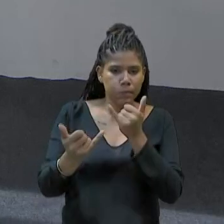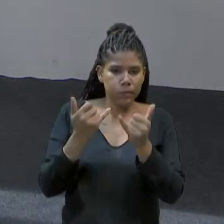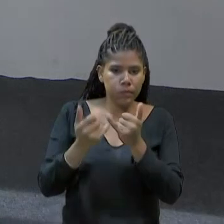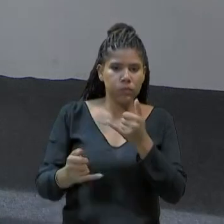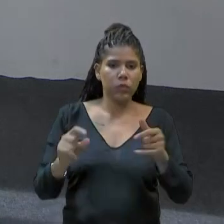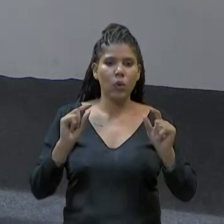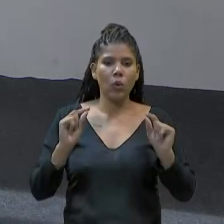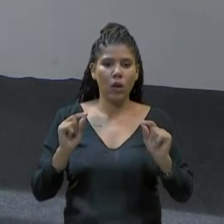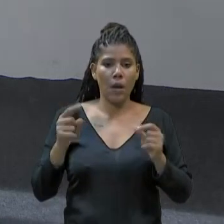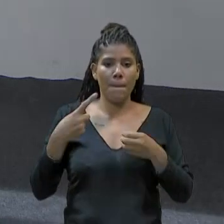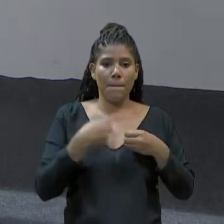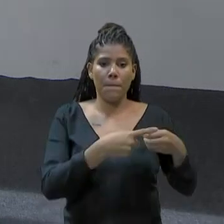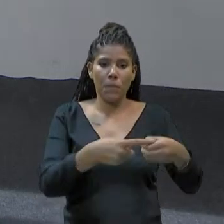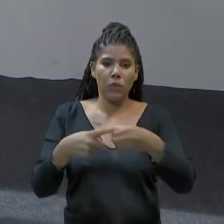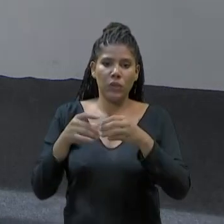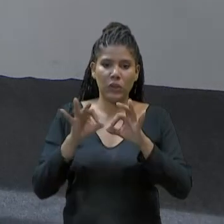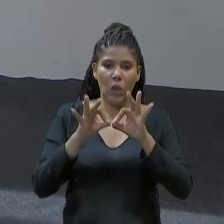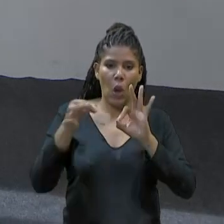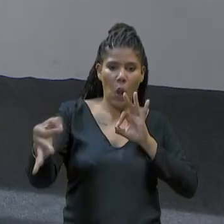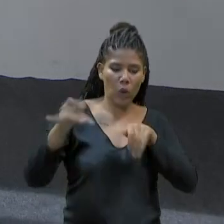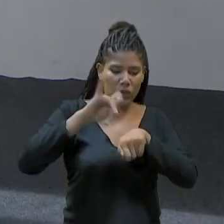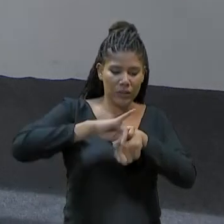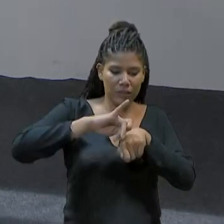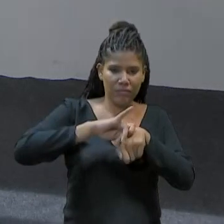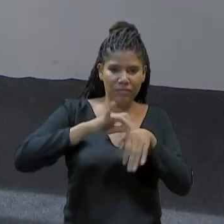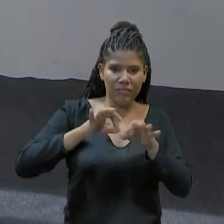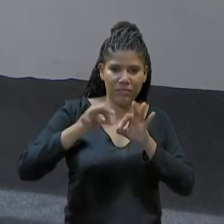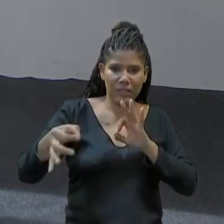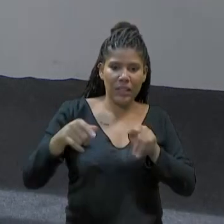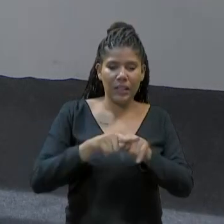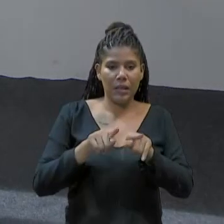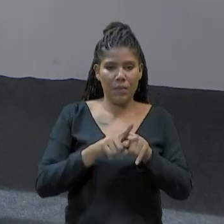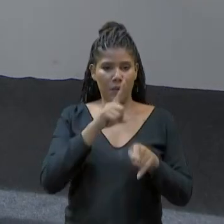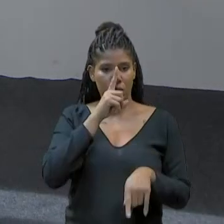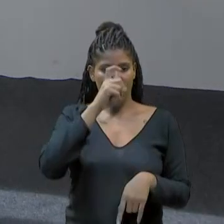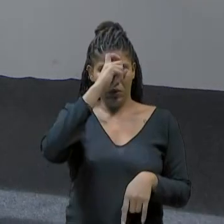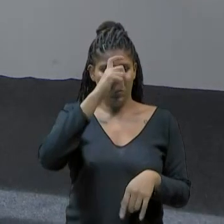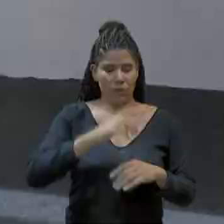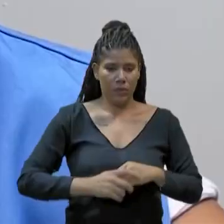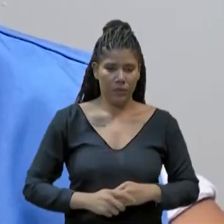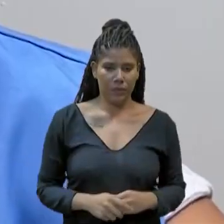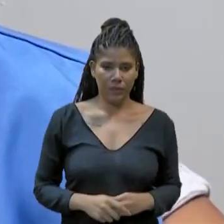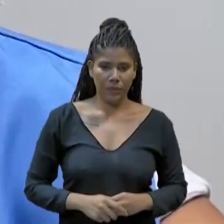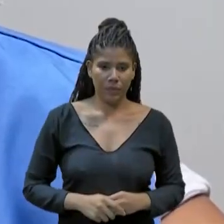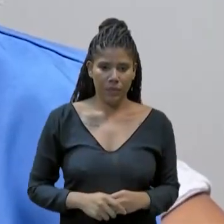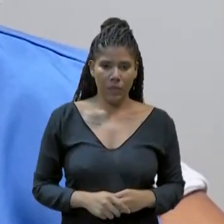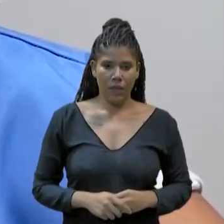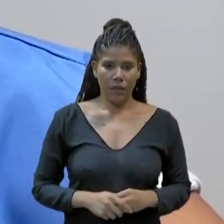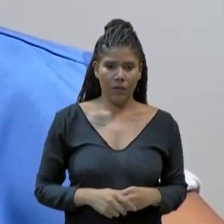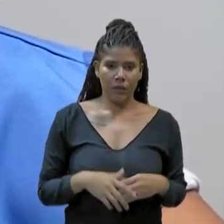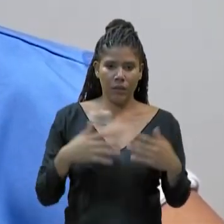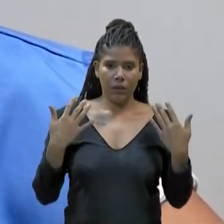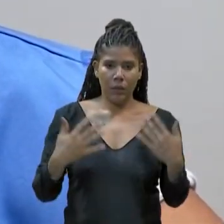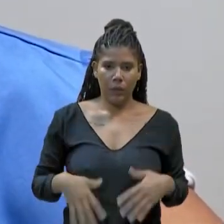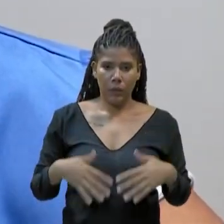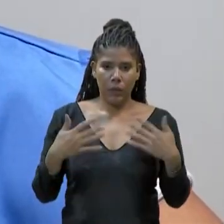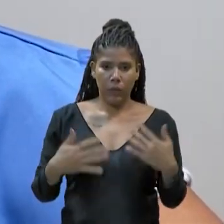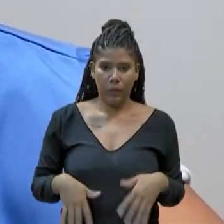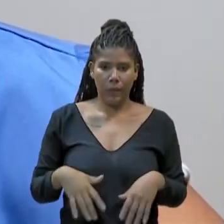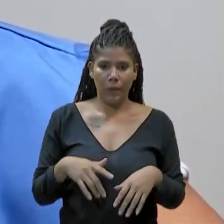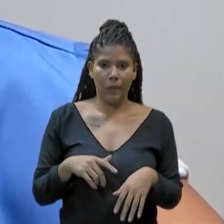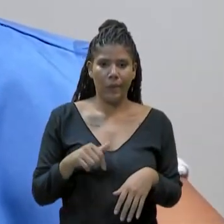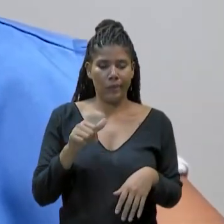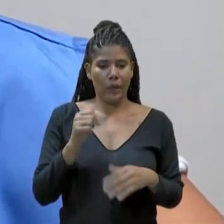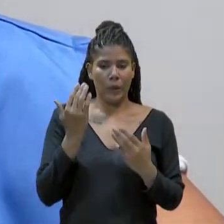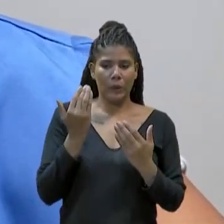municípios distantes das capitais e dos hospitais de referência. No desespero pelo diagnóstico, após suspeita de